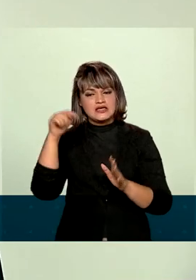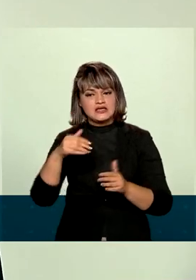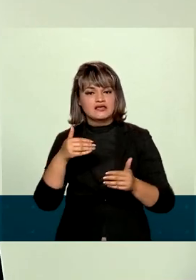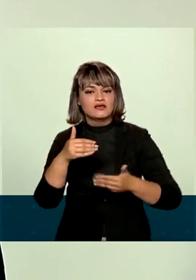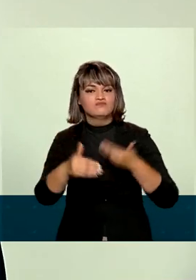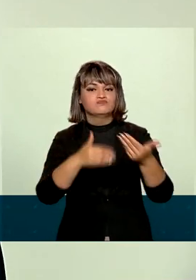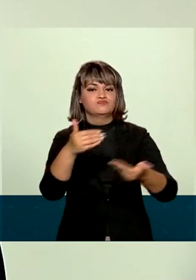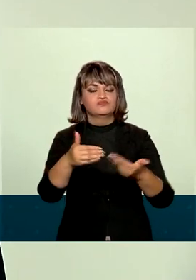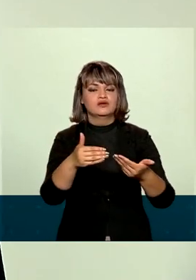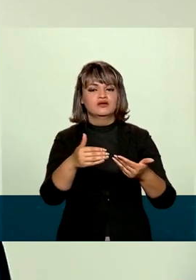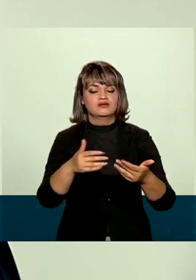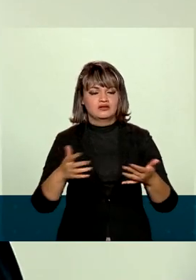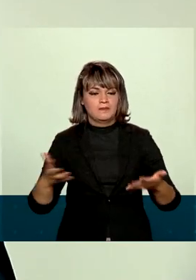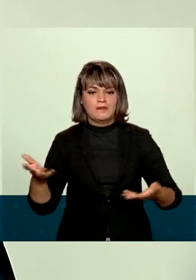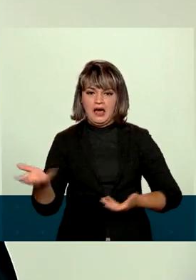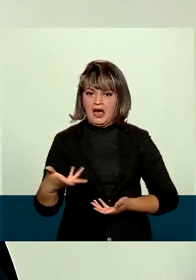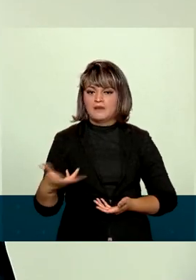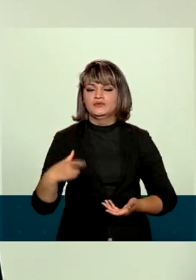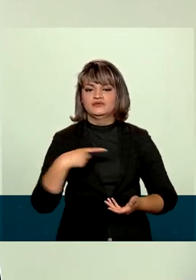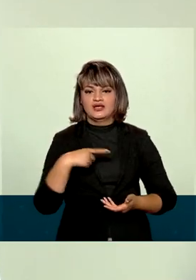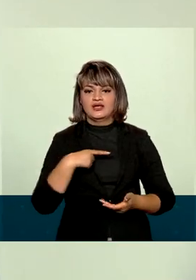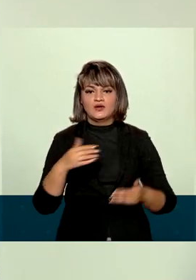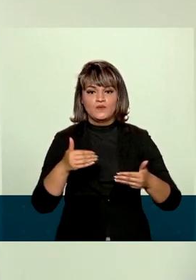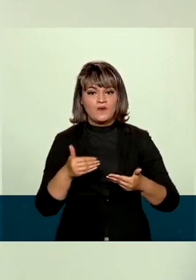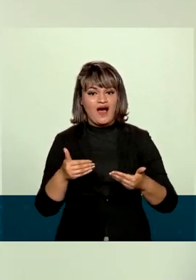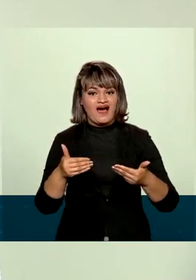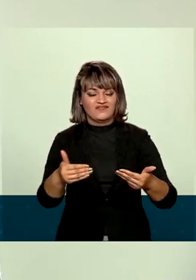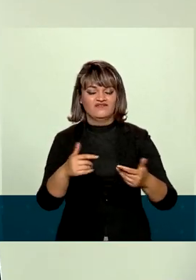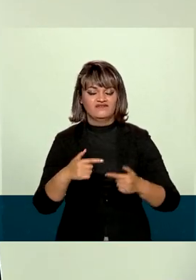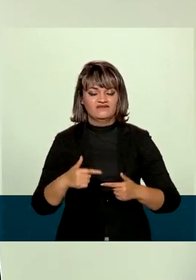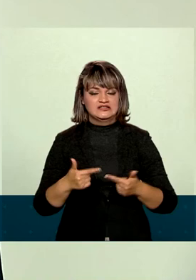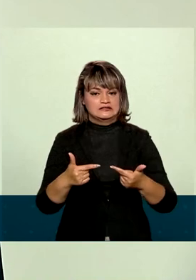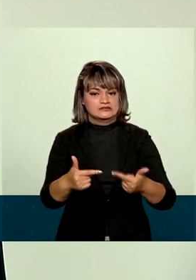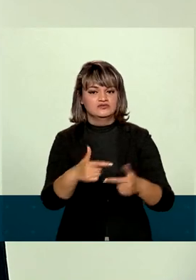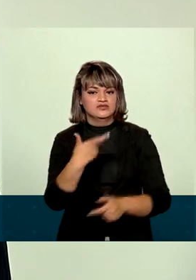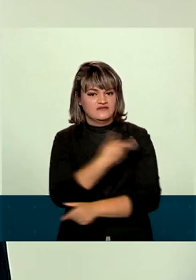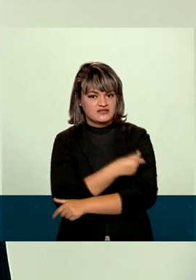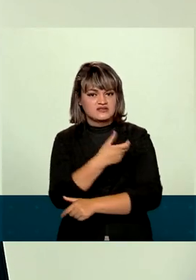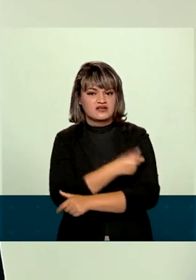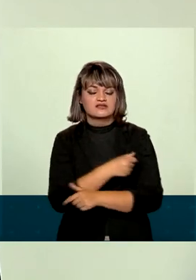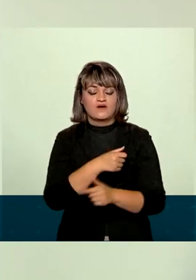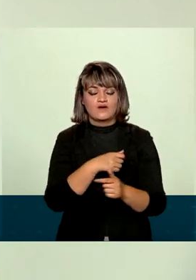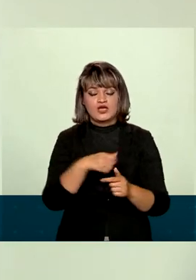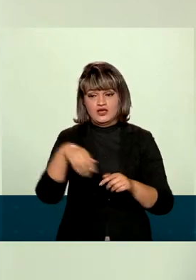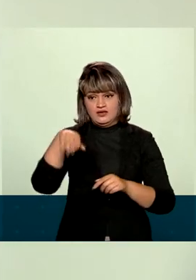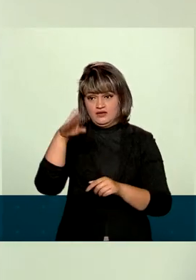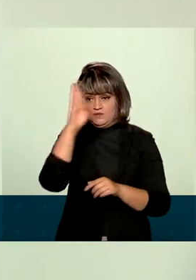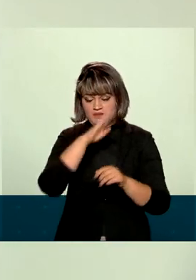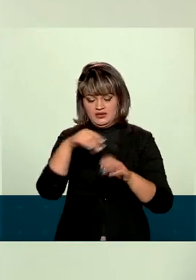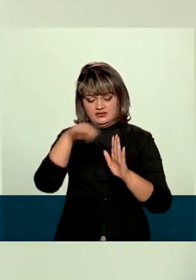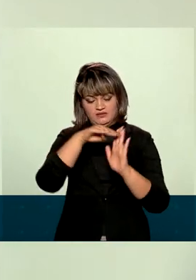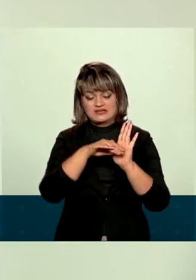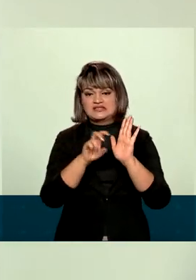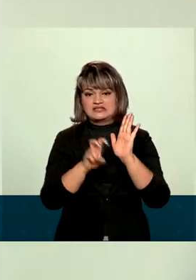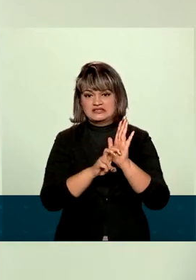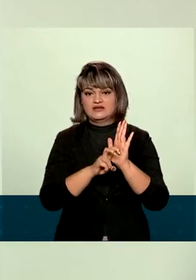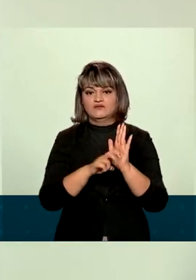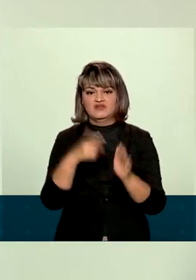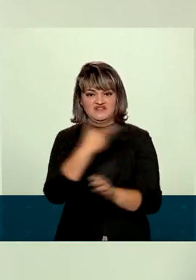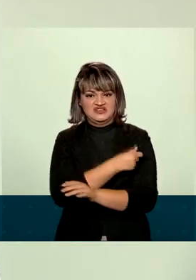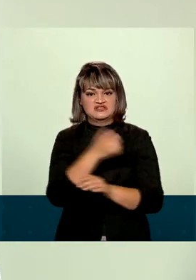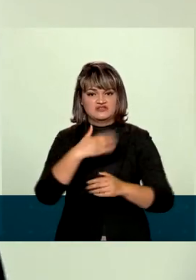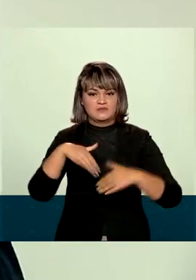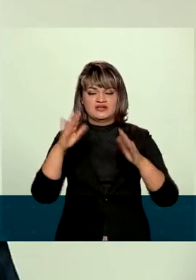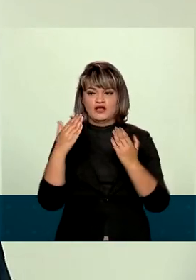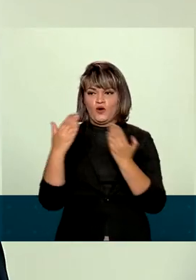em pleno vapor e nós temos hoje um avanço da vacinação e o Brasil está entre os cinco países que mais vacinaram no planeta.